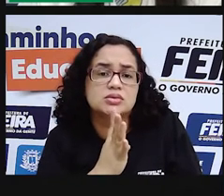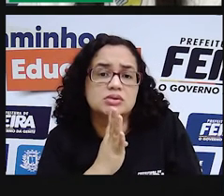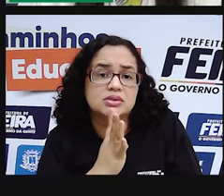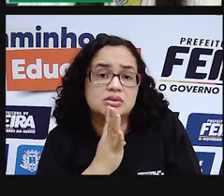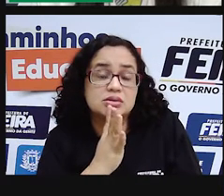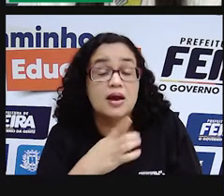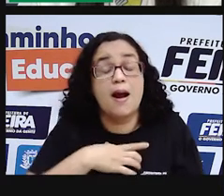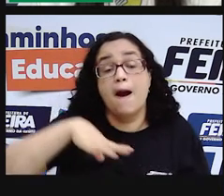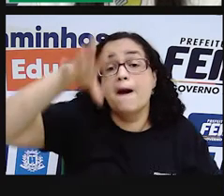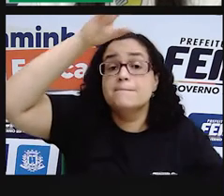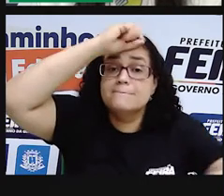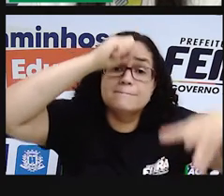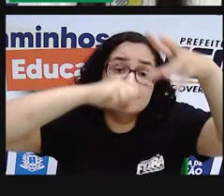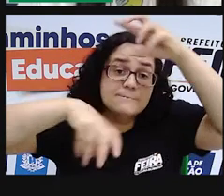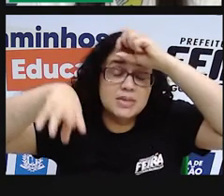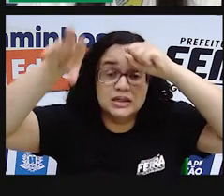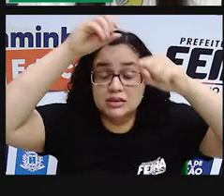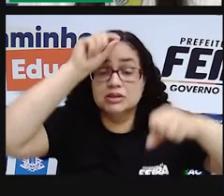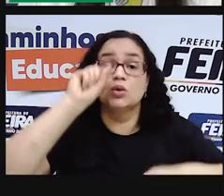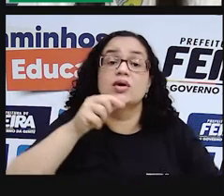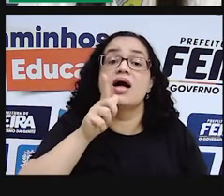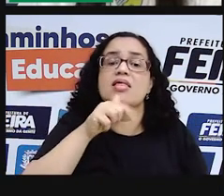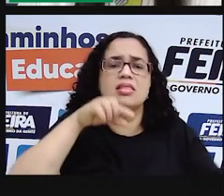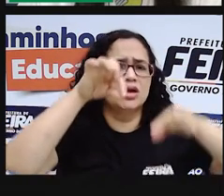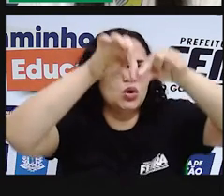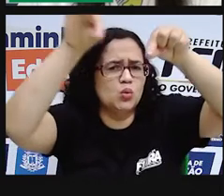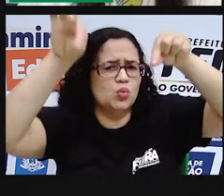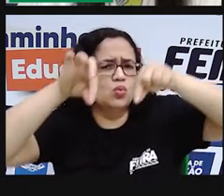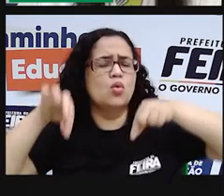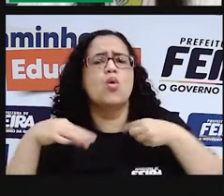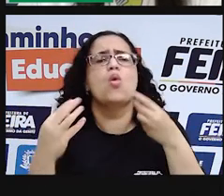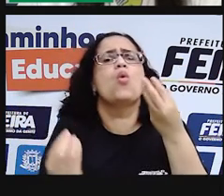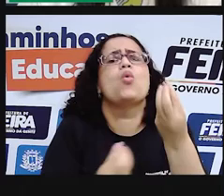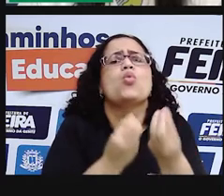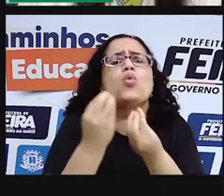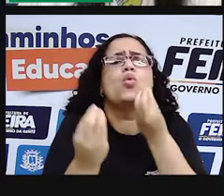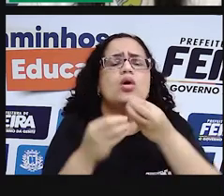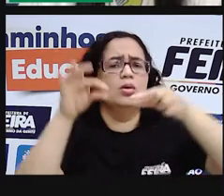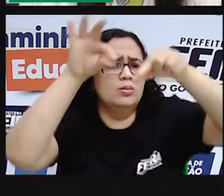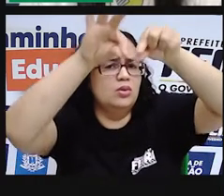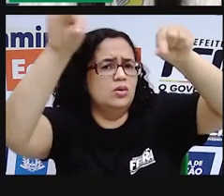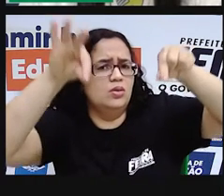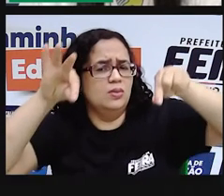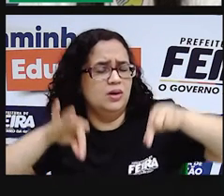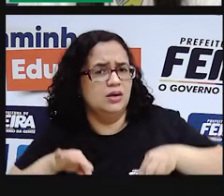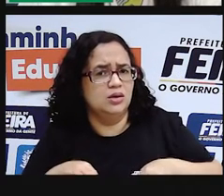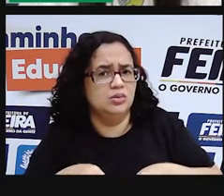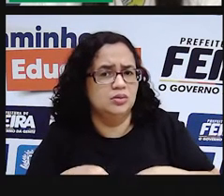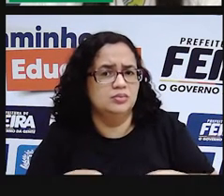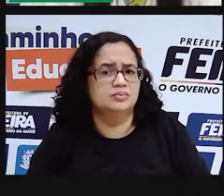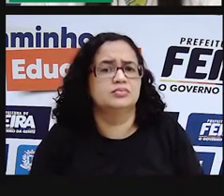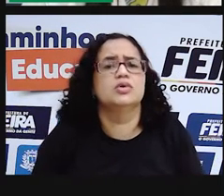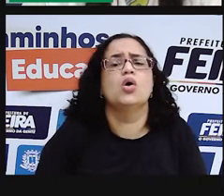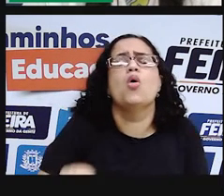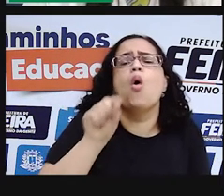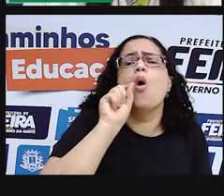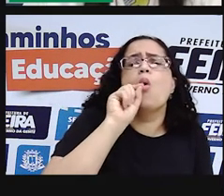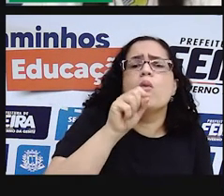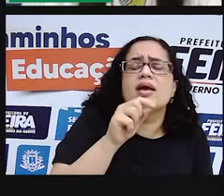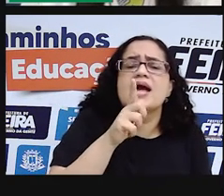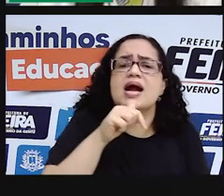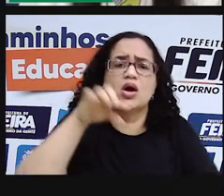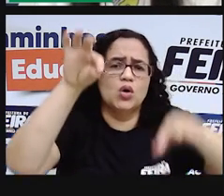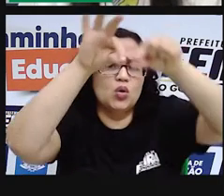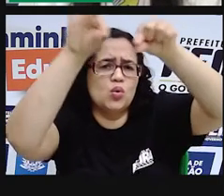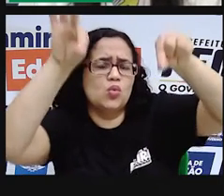gente precisa aprender sobre lagoa. Você sabe como é que uma lagoa é formada? O que é uma lagoa?